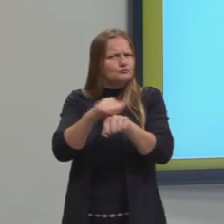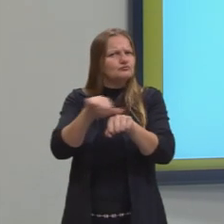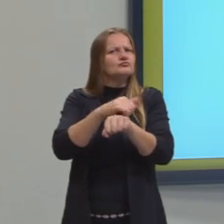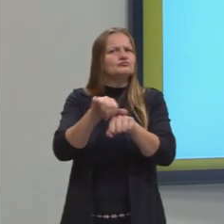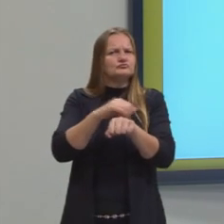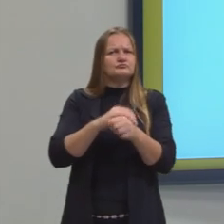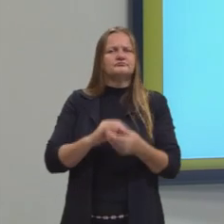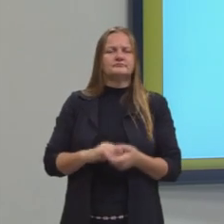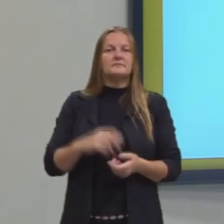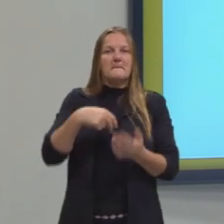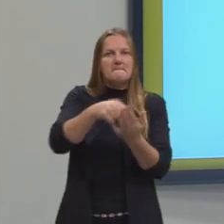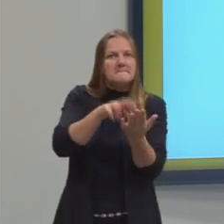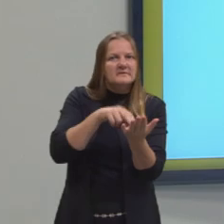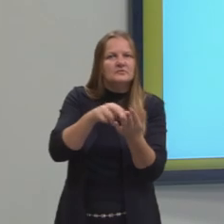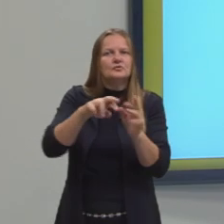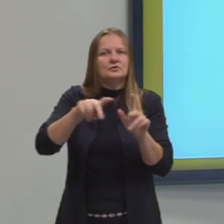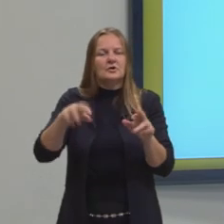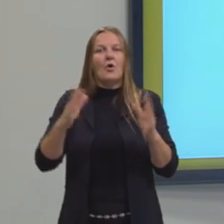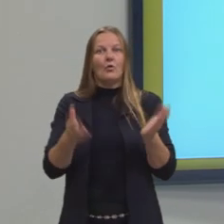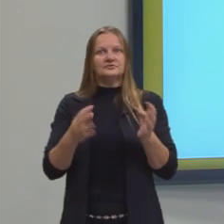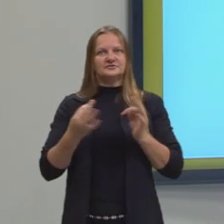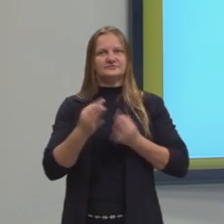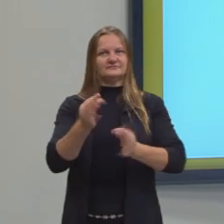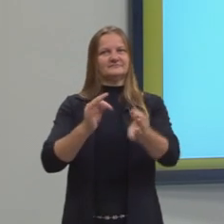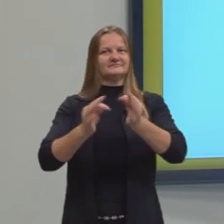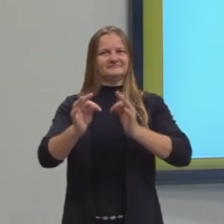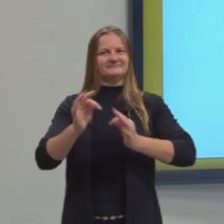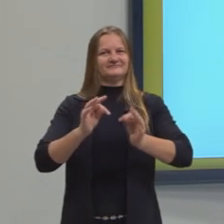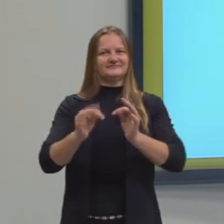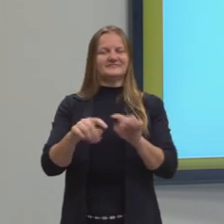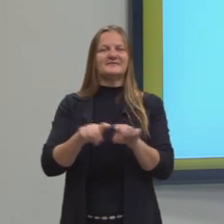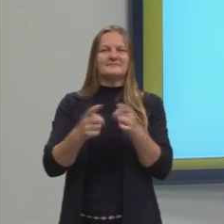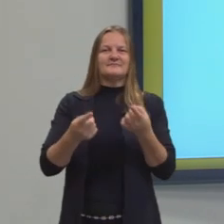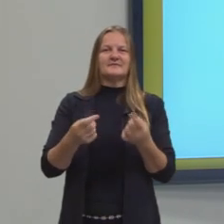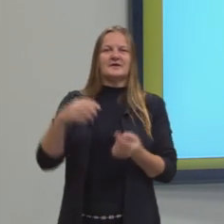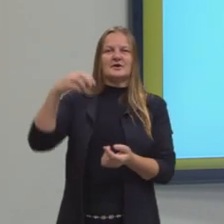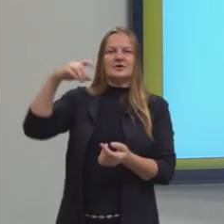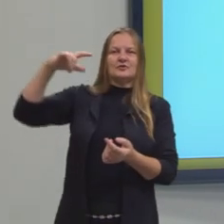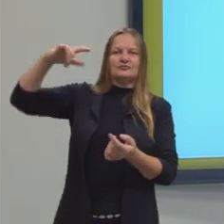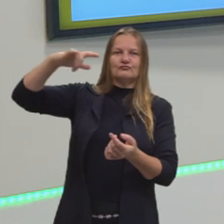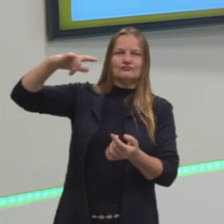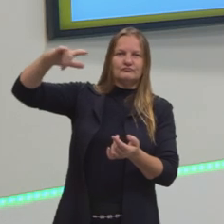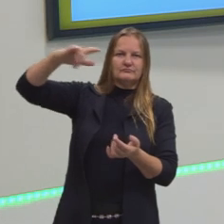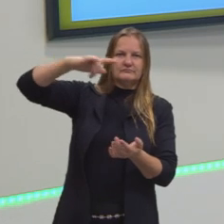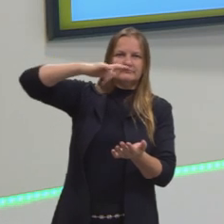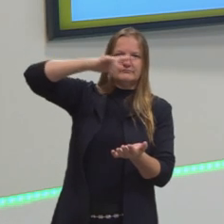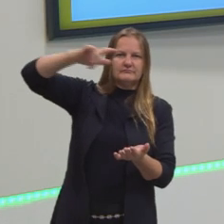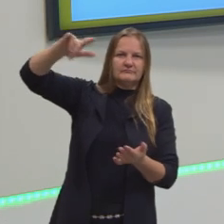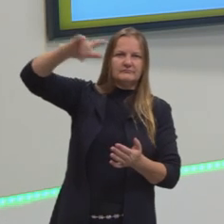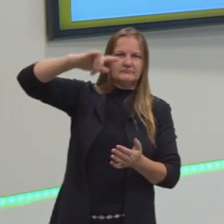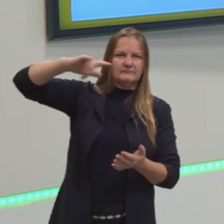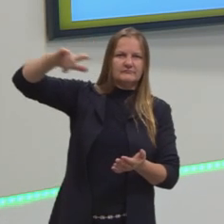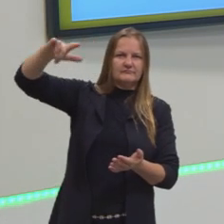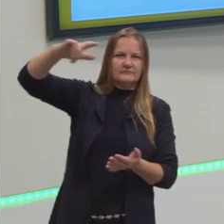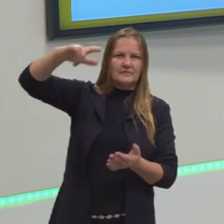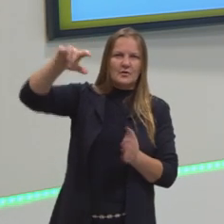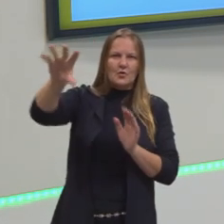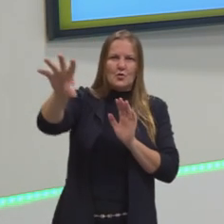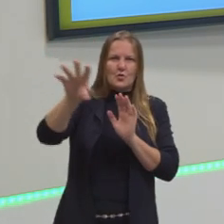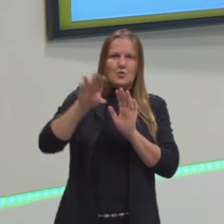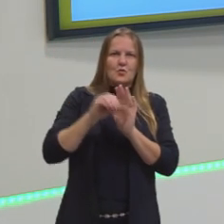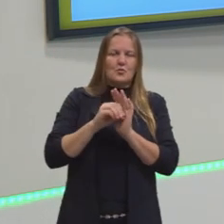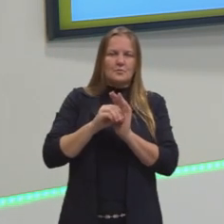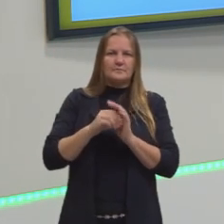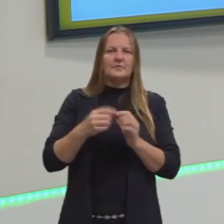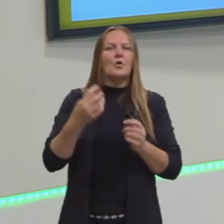arte. Hoje em dia, nós temos mais tecnologia, enfim, utilizamos drones e mesmo outros